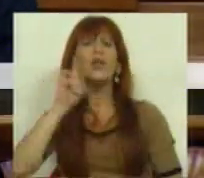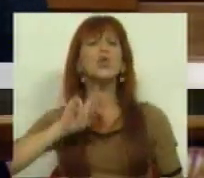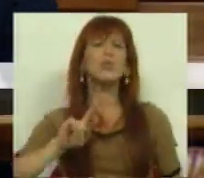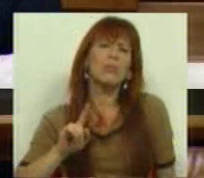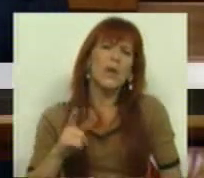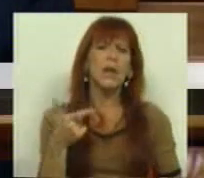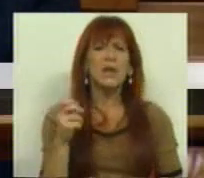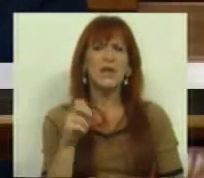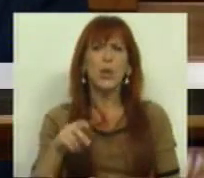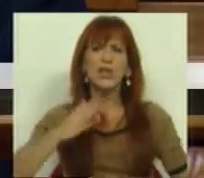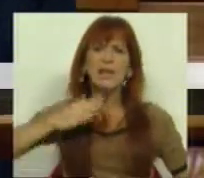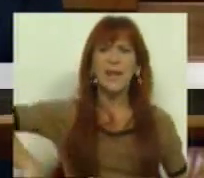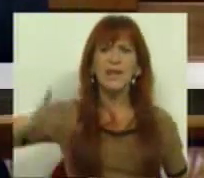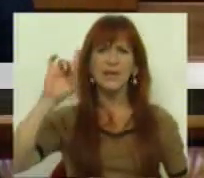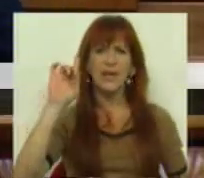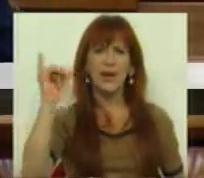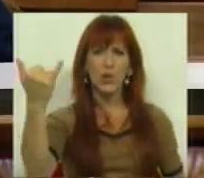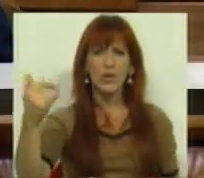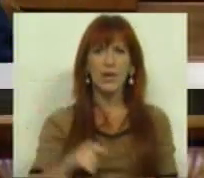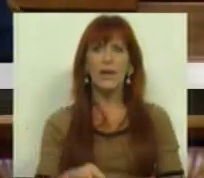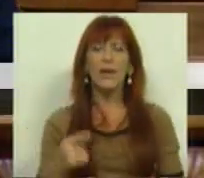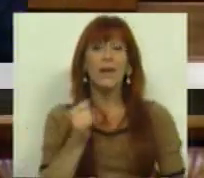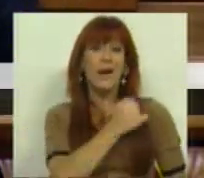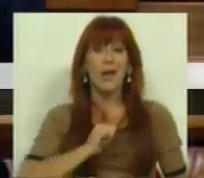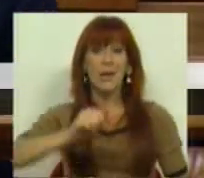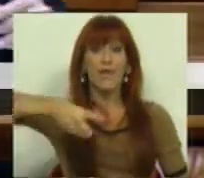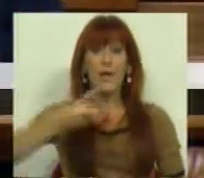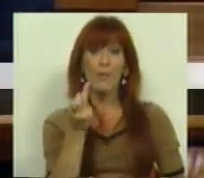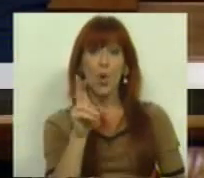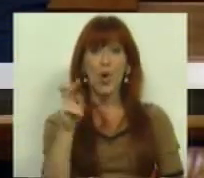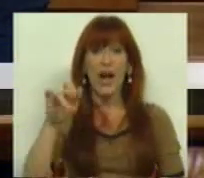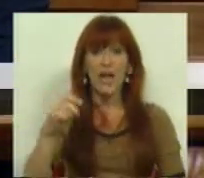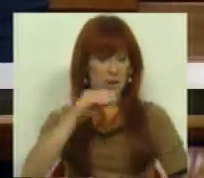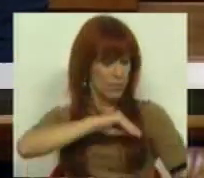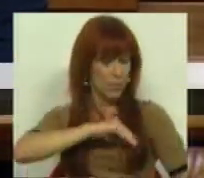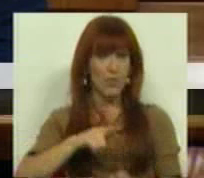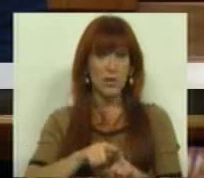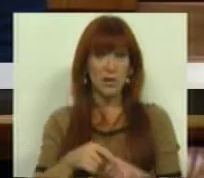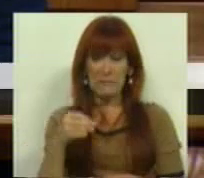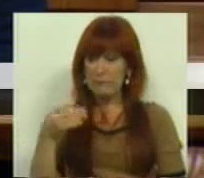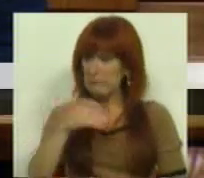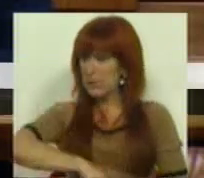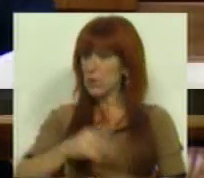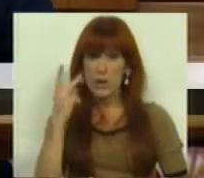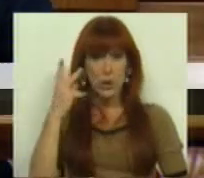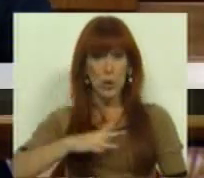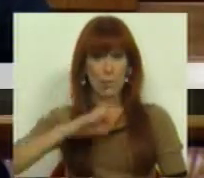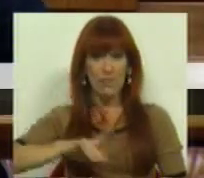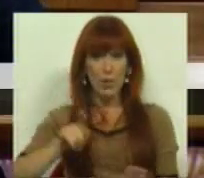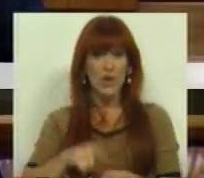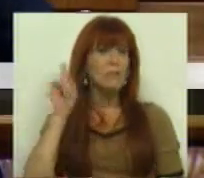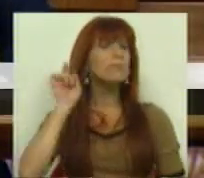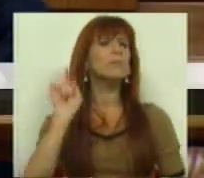Tereza tem 72 anos, vive na moraria. Os seus rendimentos são uma pensão de sobrevivência